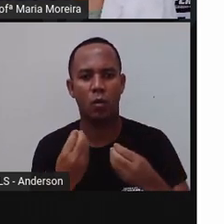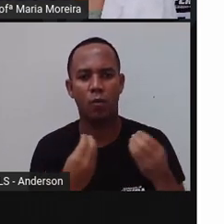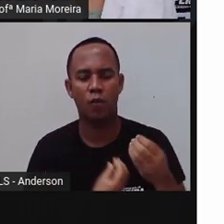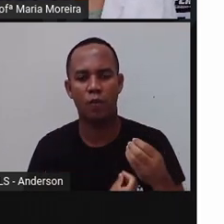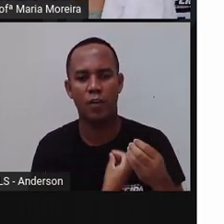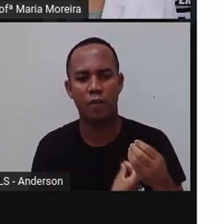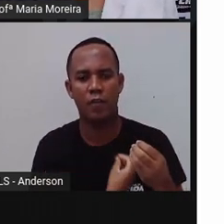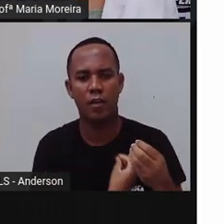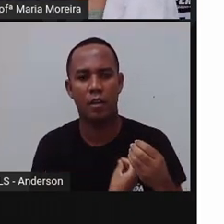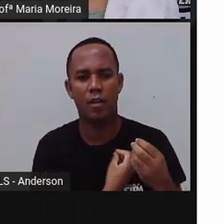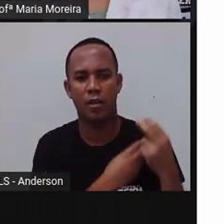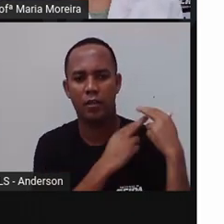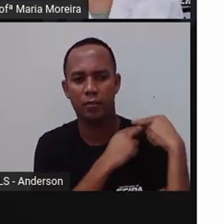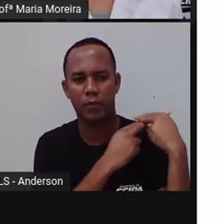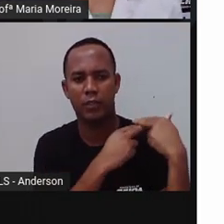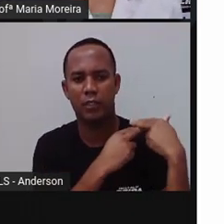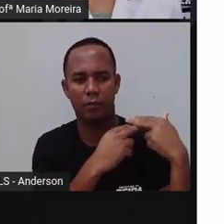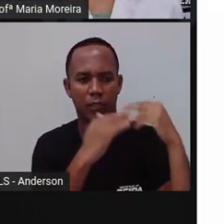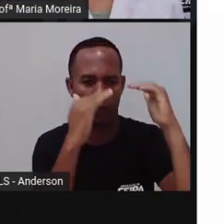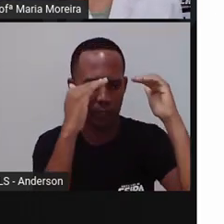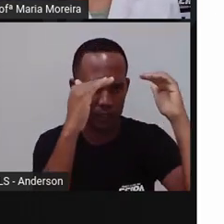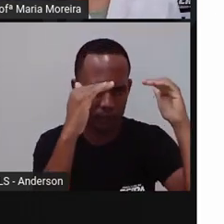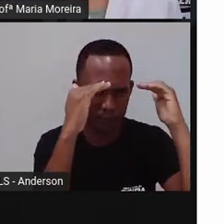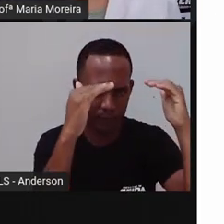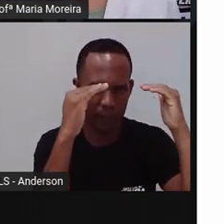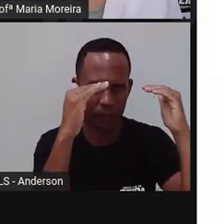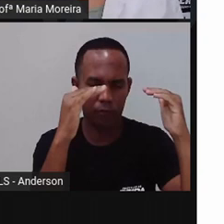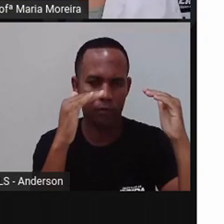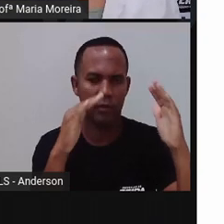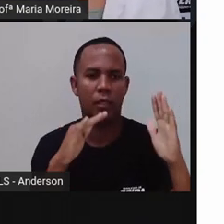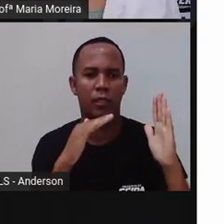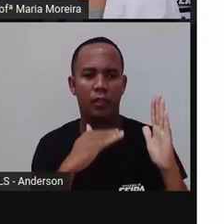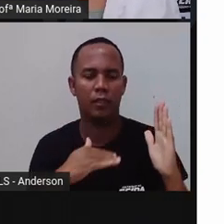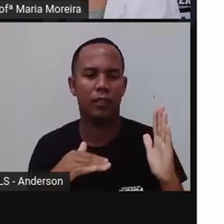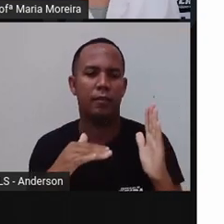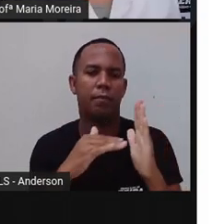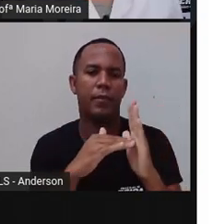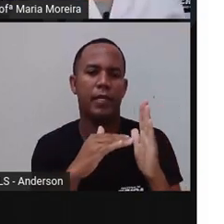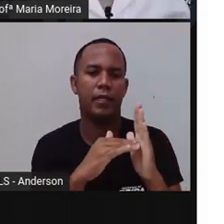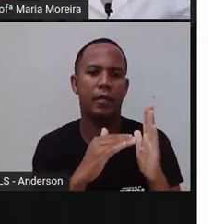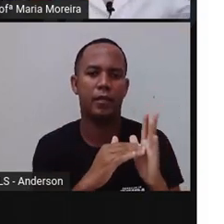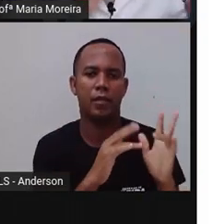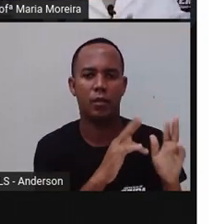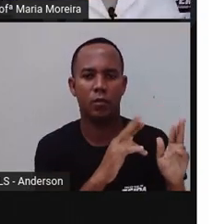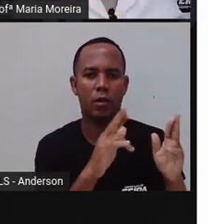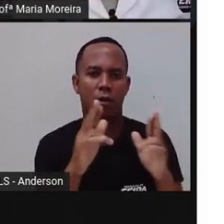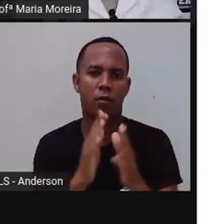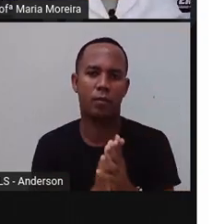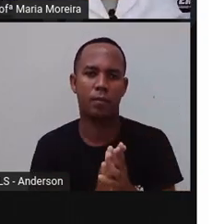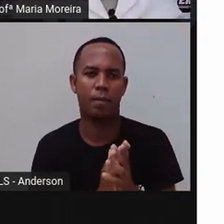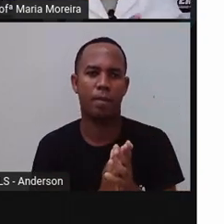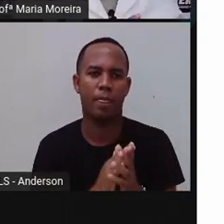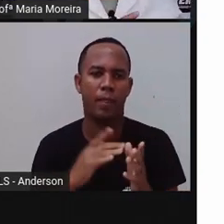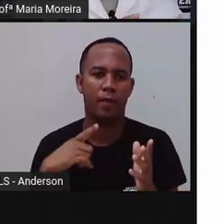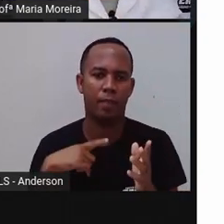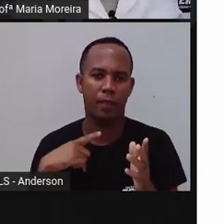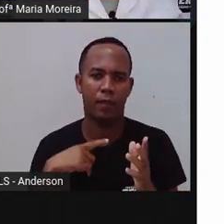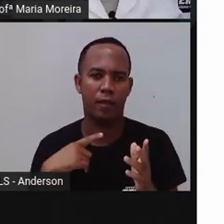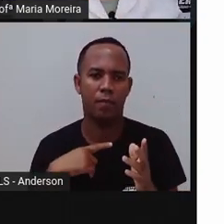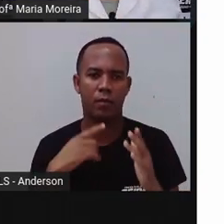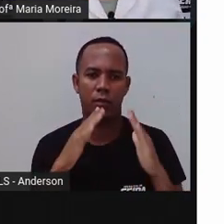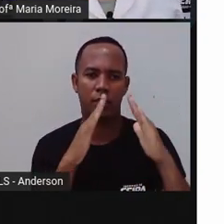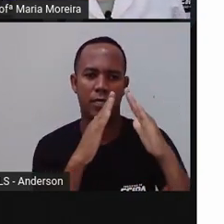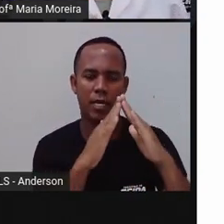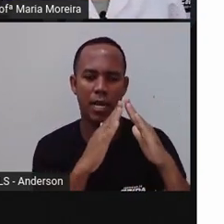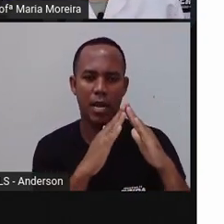responsabilidade, respeito ao outro, ou seja, com cidadania. Então, temos a nossa primeira casa, né? Que é a